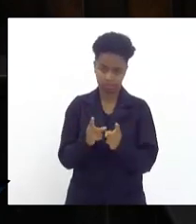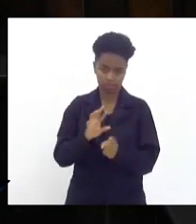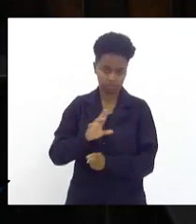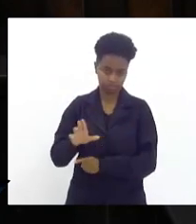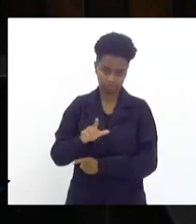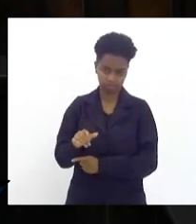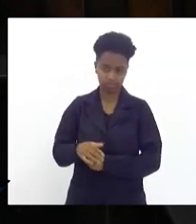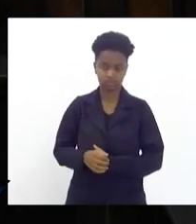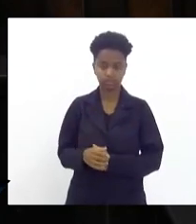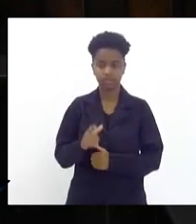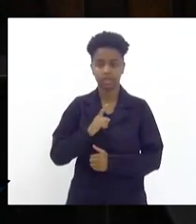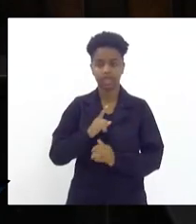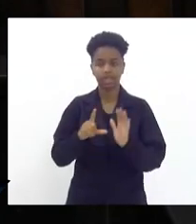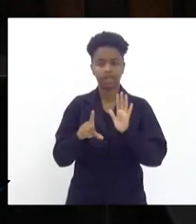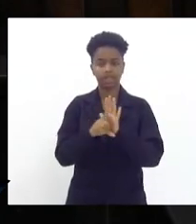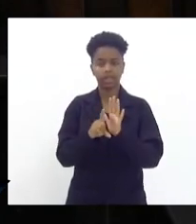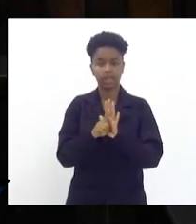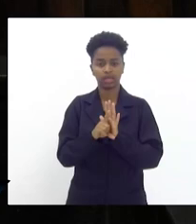é uma lei de